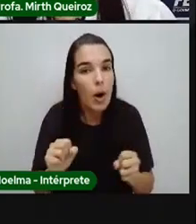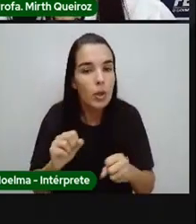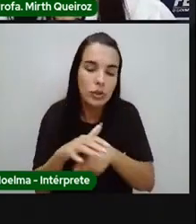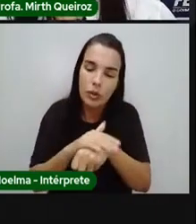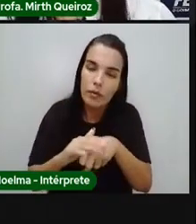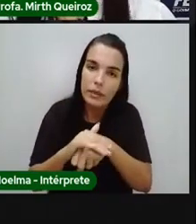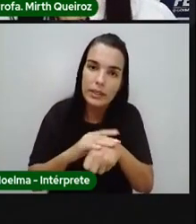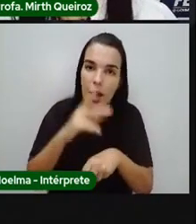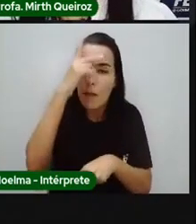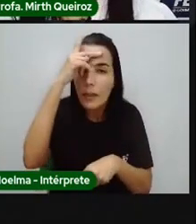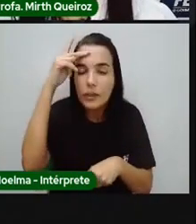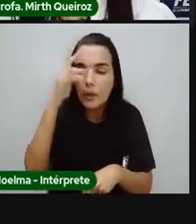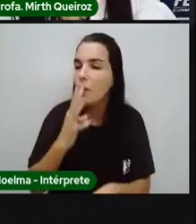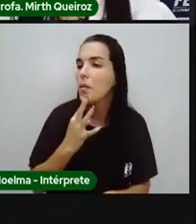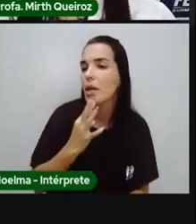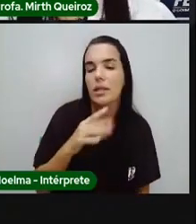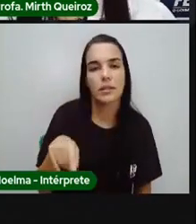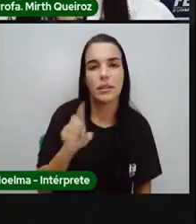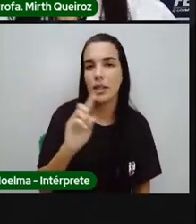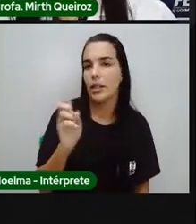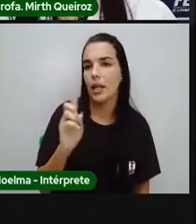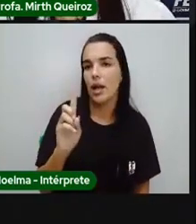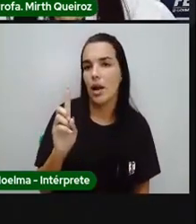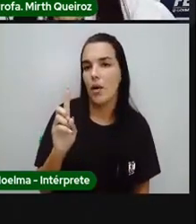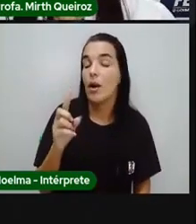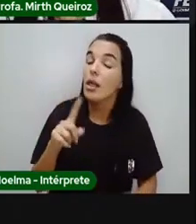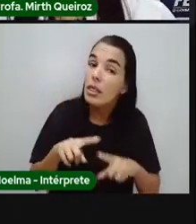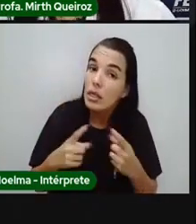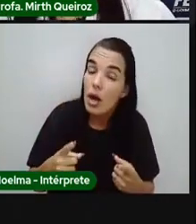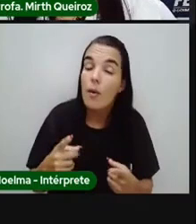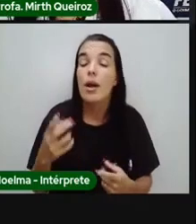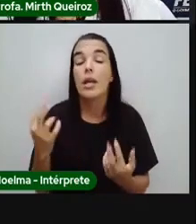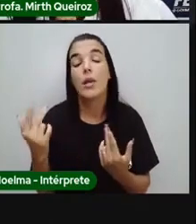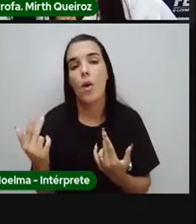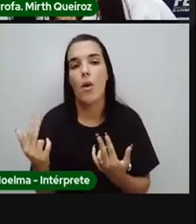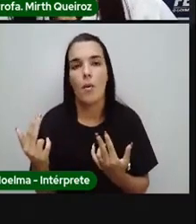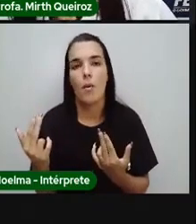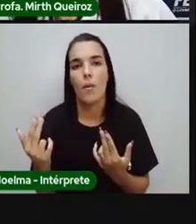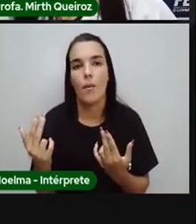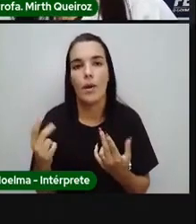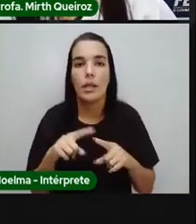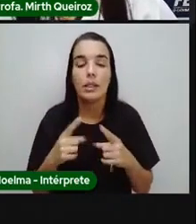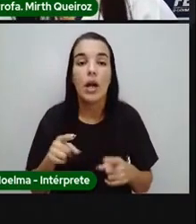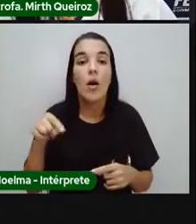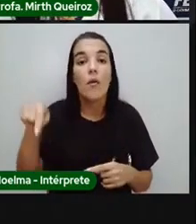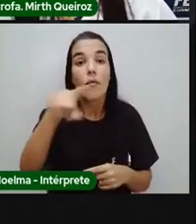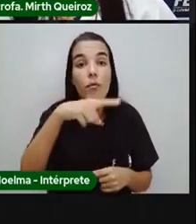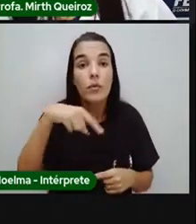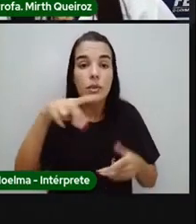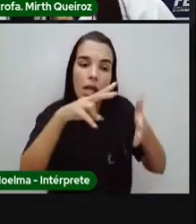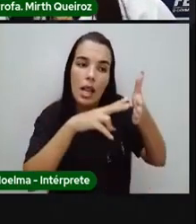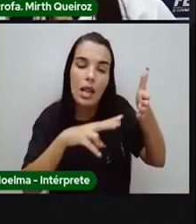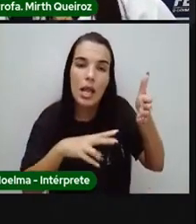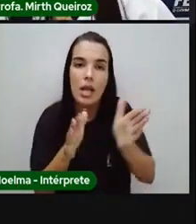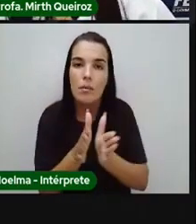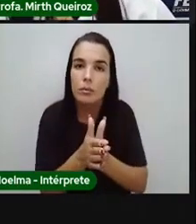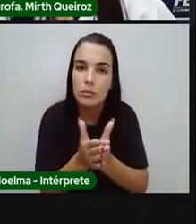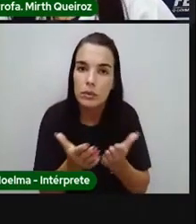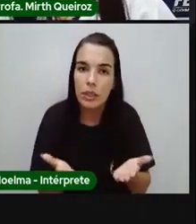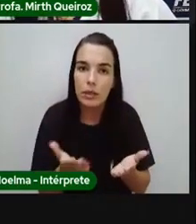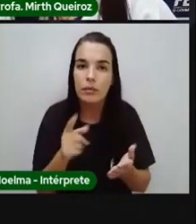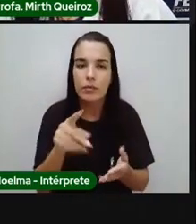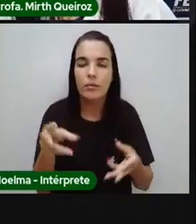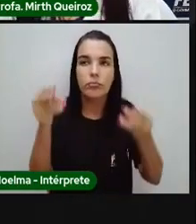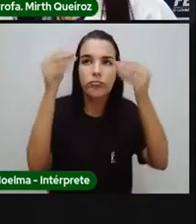correr, porque a Chapeuzinho correu risco, foi? E a gente também pode correr. Então, quando vocês leem um livro, esse